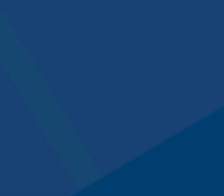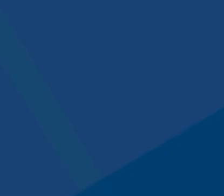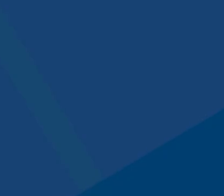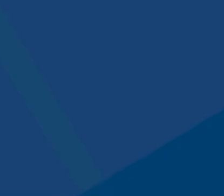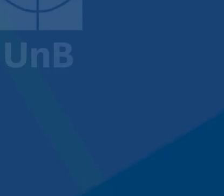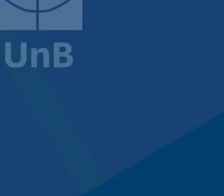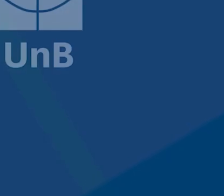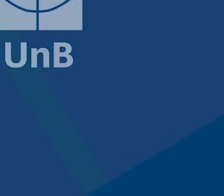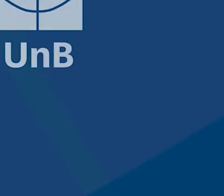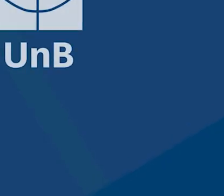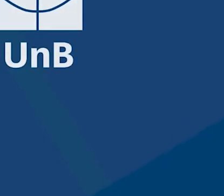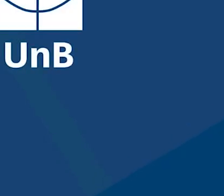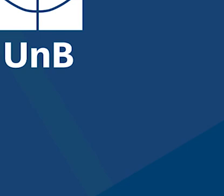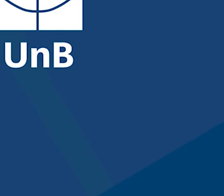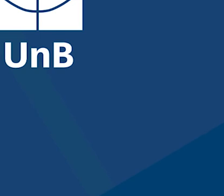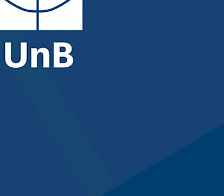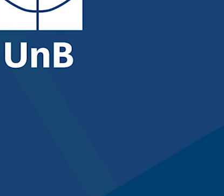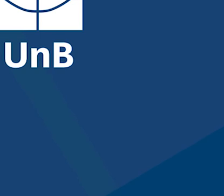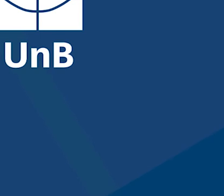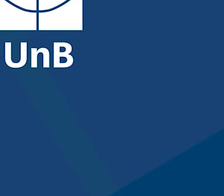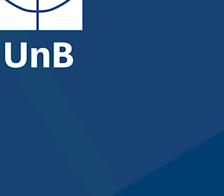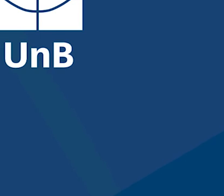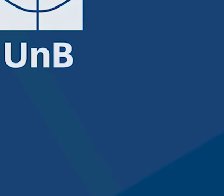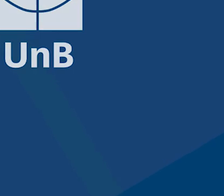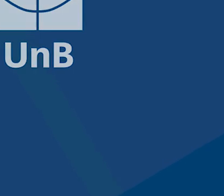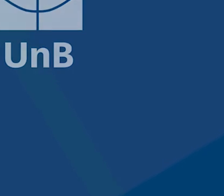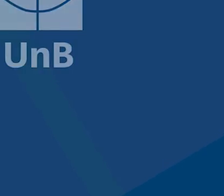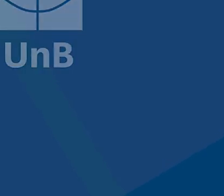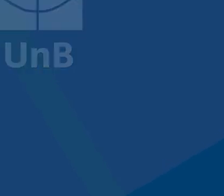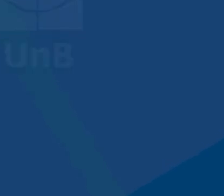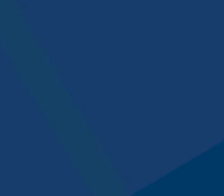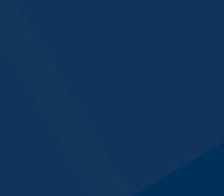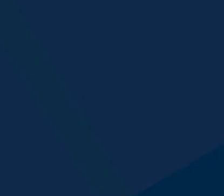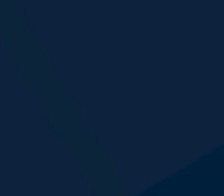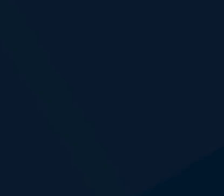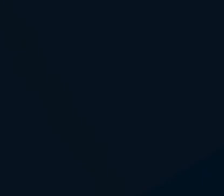tchau. Legenda Zanotto